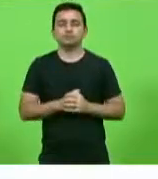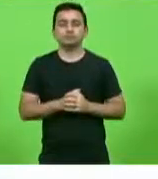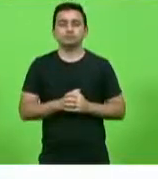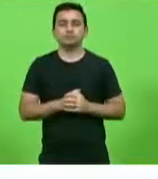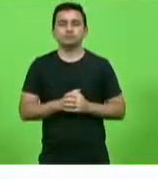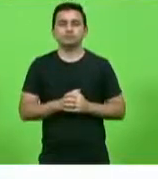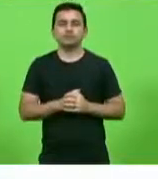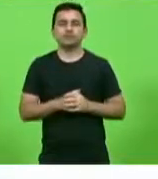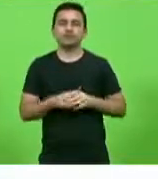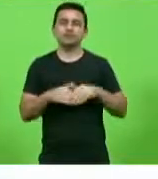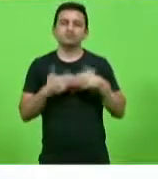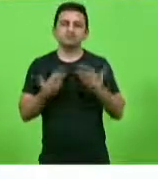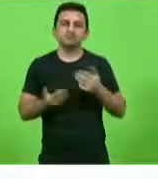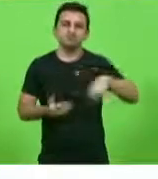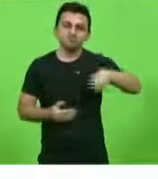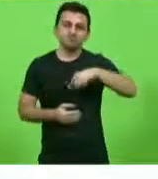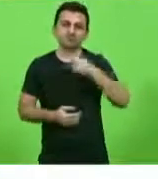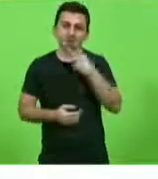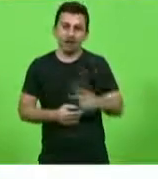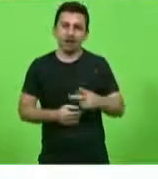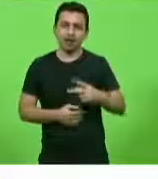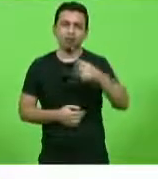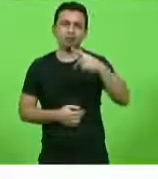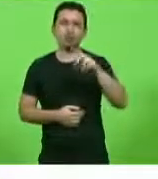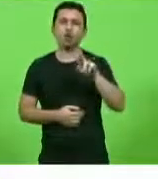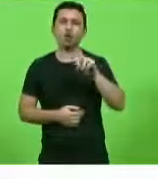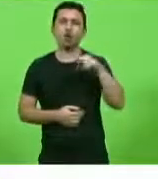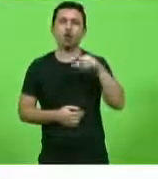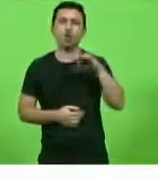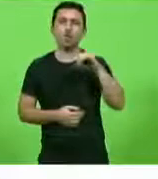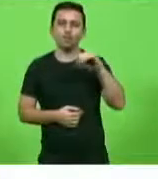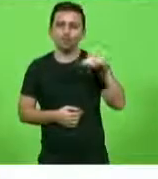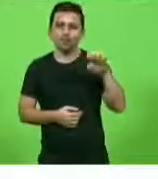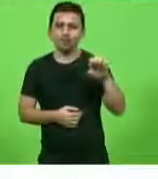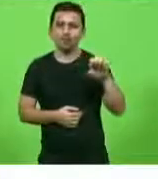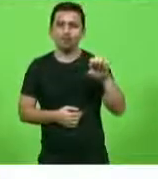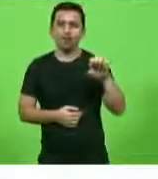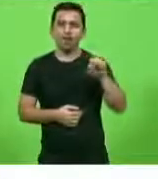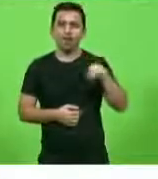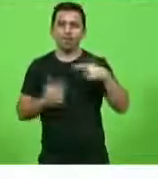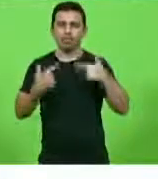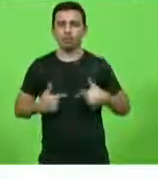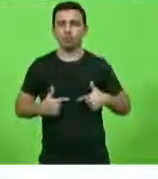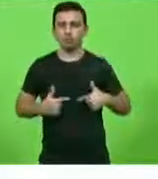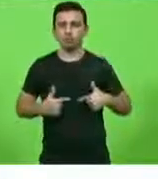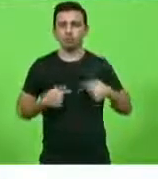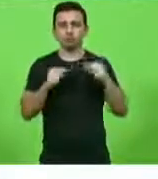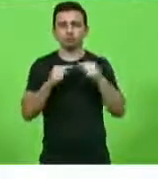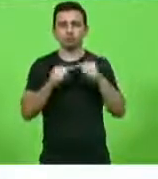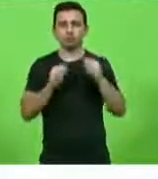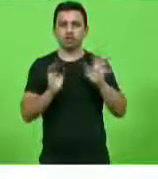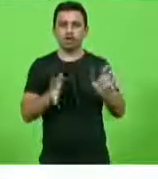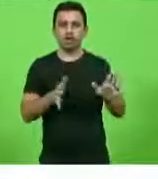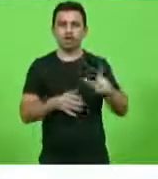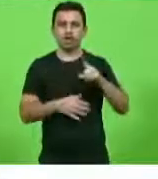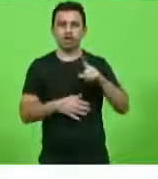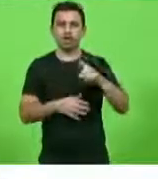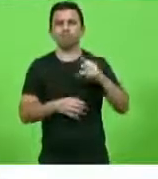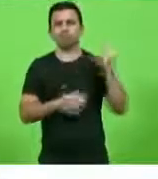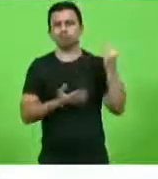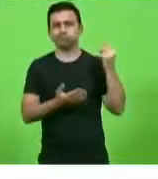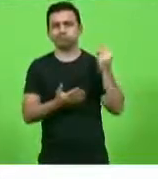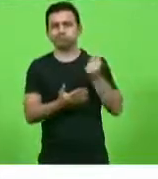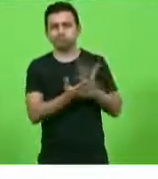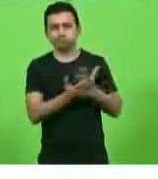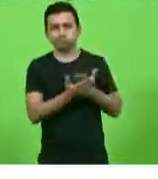a gente fala em pronomes neutros, não é isso que eles querem, não é o pronome neutro, aquele que está ali, que já existe, que é consagrado, que